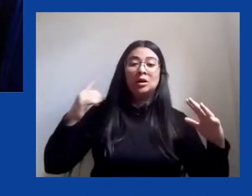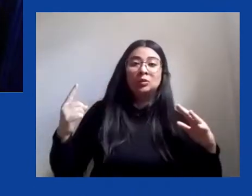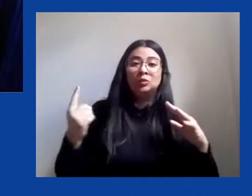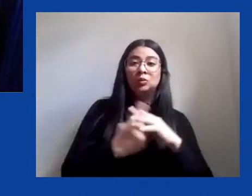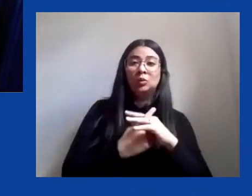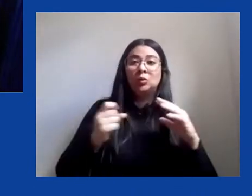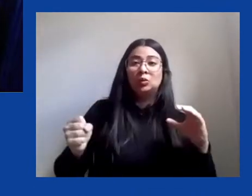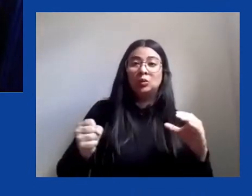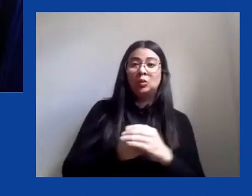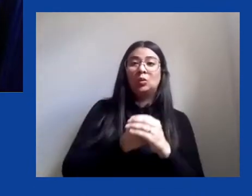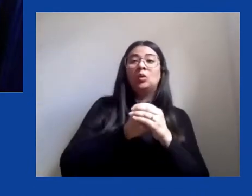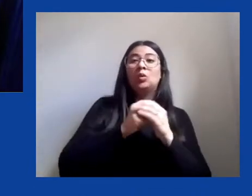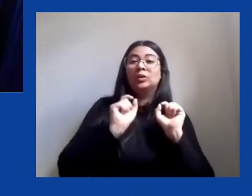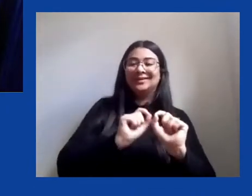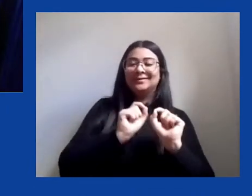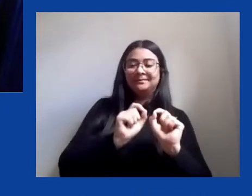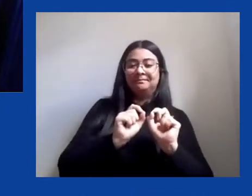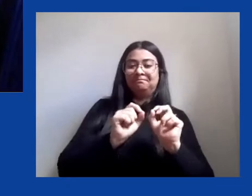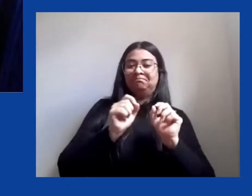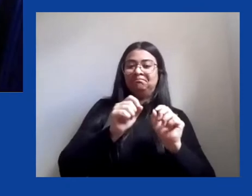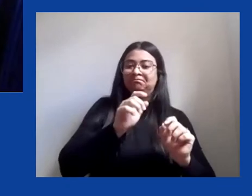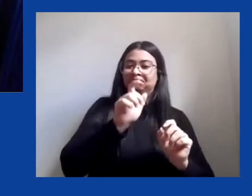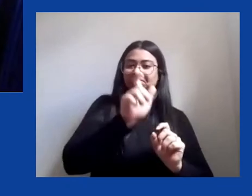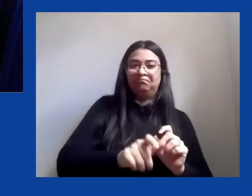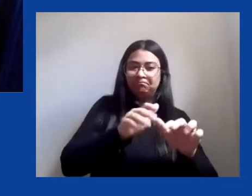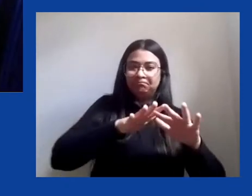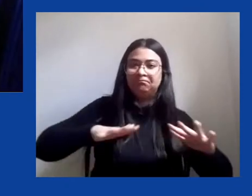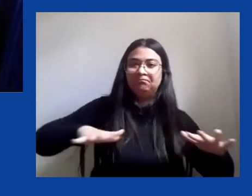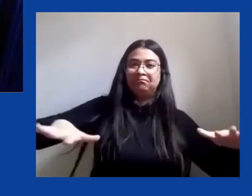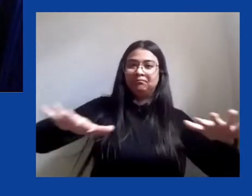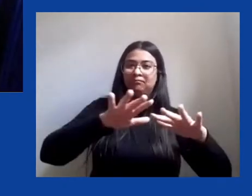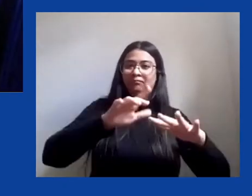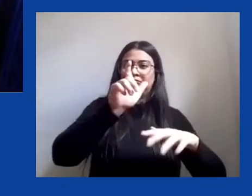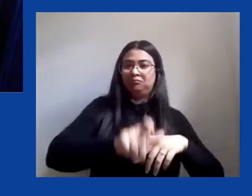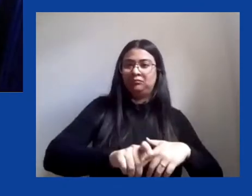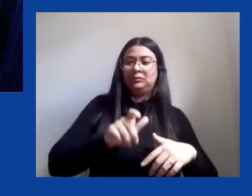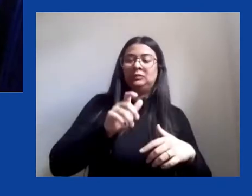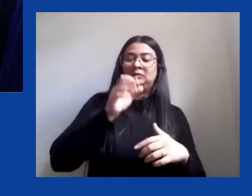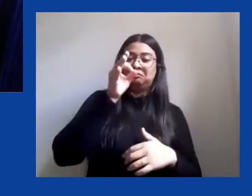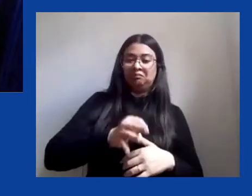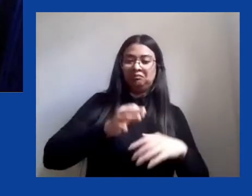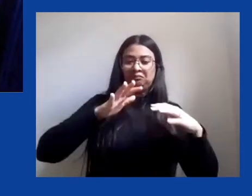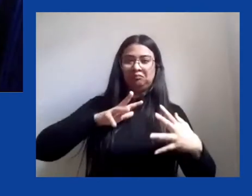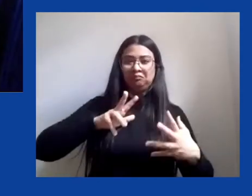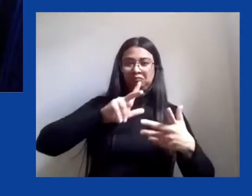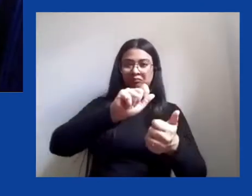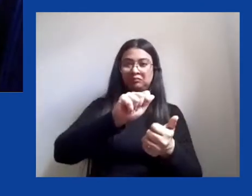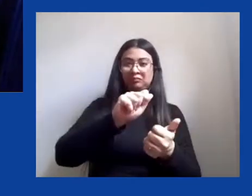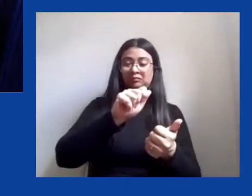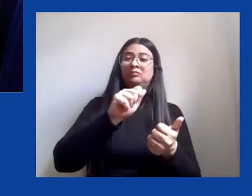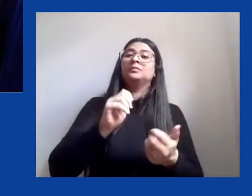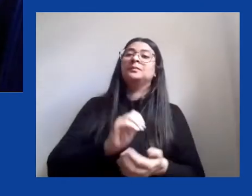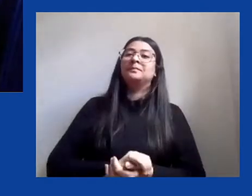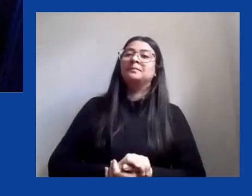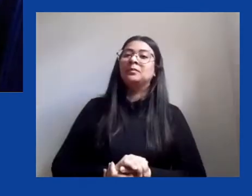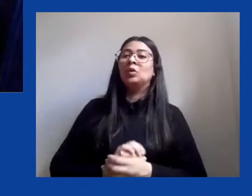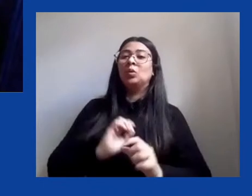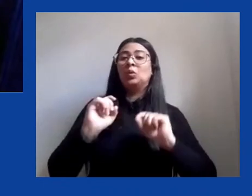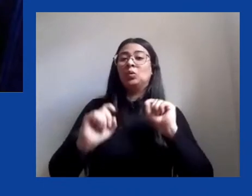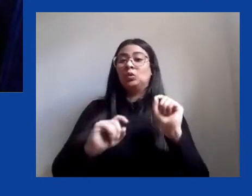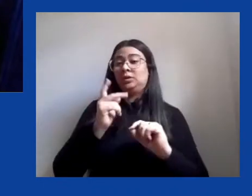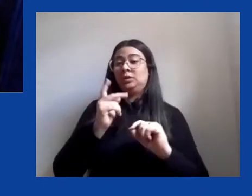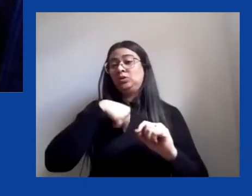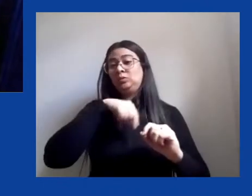universal. Acerca do sujeito universal, que podemos também chamar aqui de erro hegemônico,